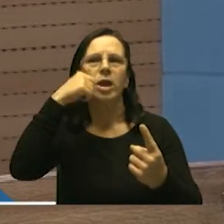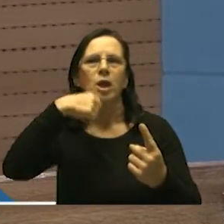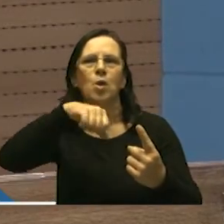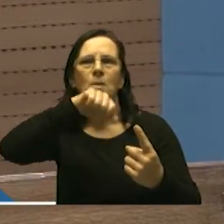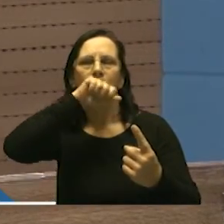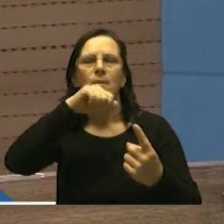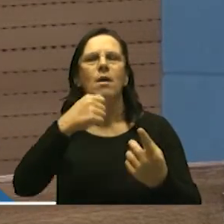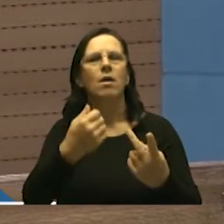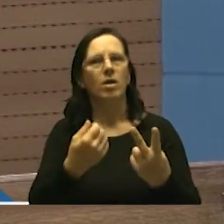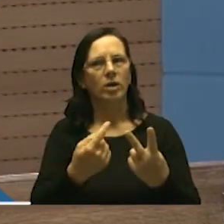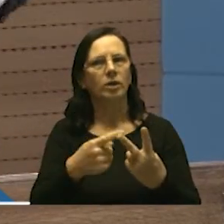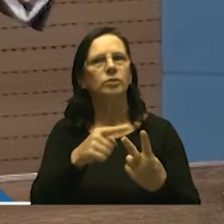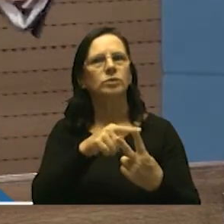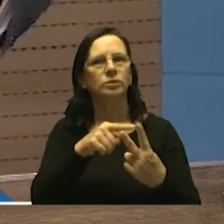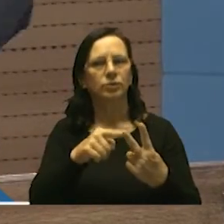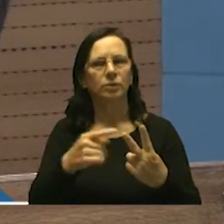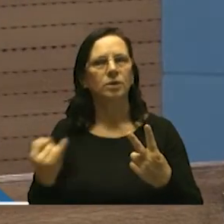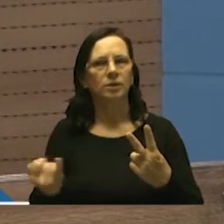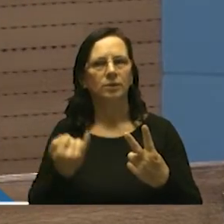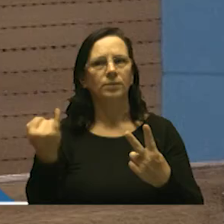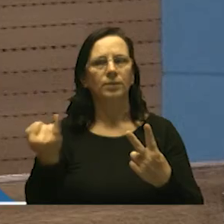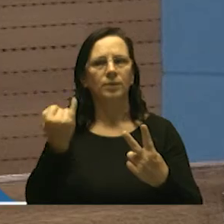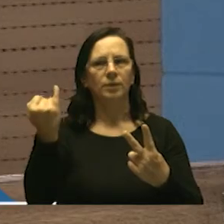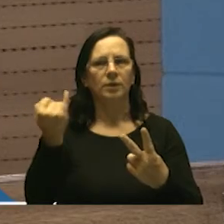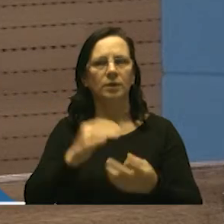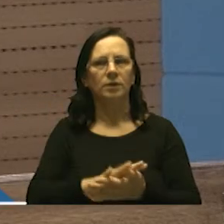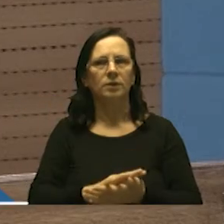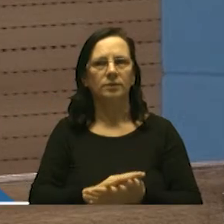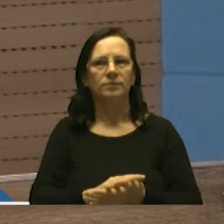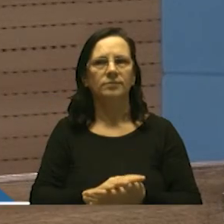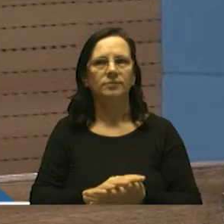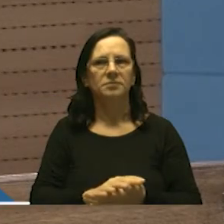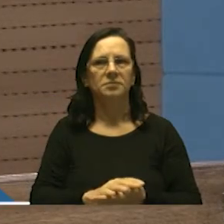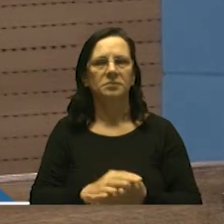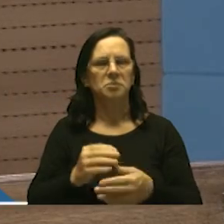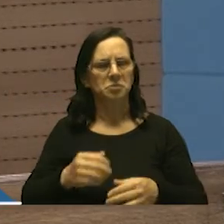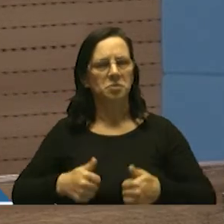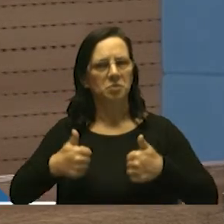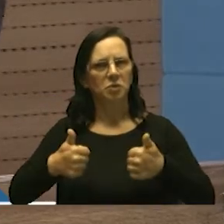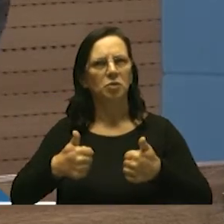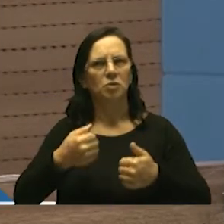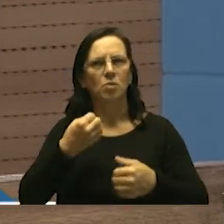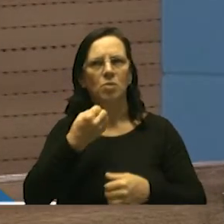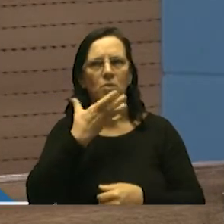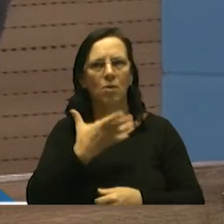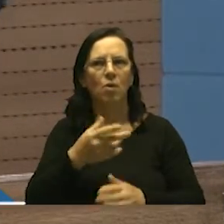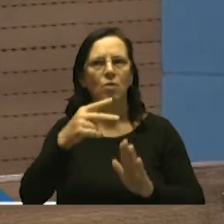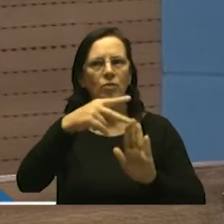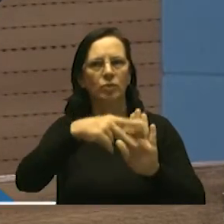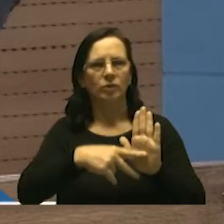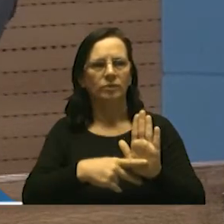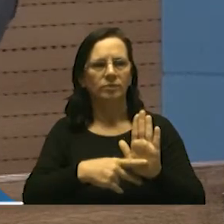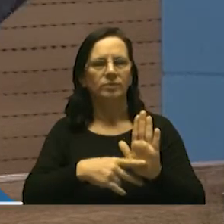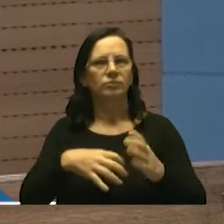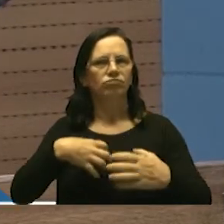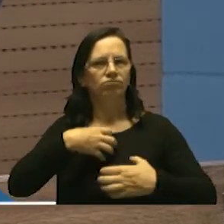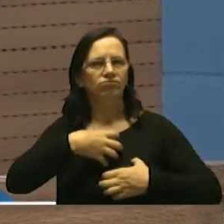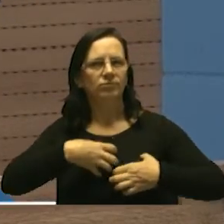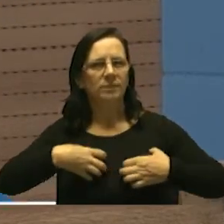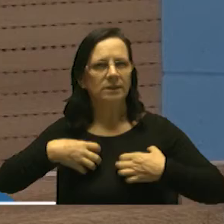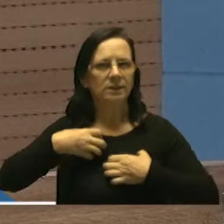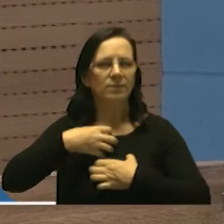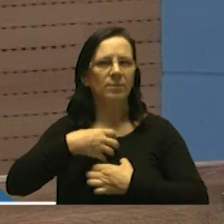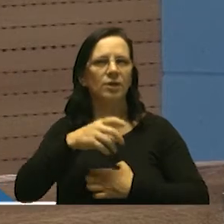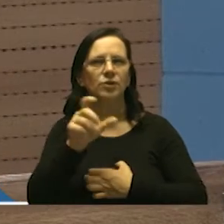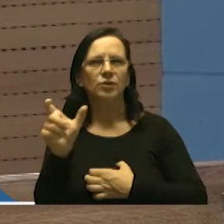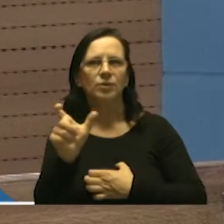mãe e aí vossa excelência foi feliz eu quero dizer para vossa excelência que vossa excelência foi feliz quando mexe com esse sentimento essa